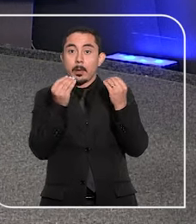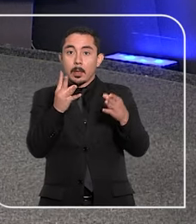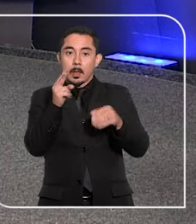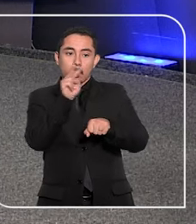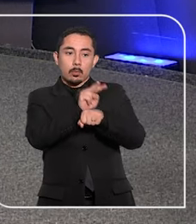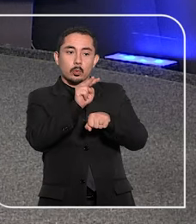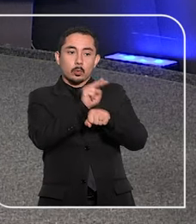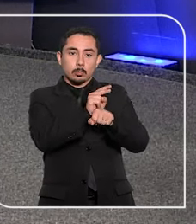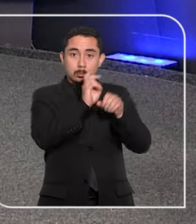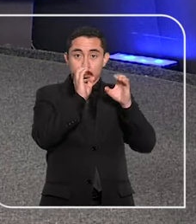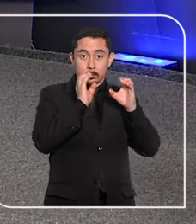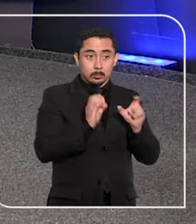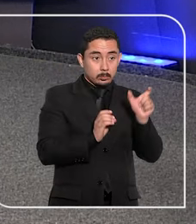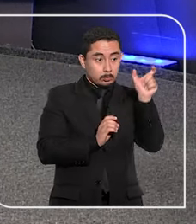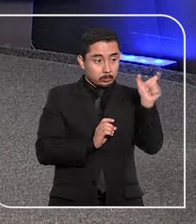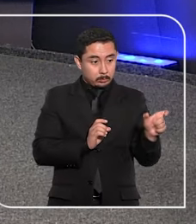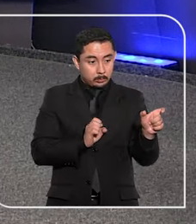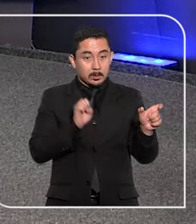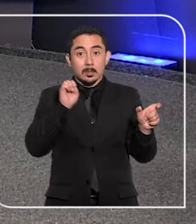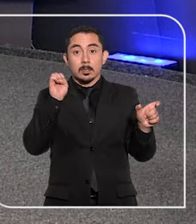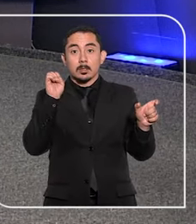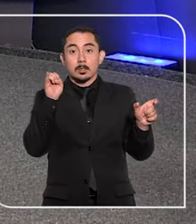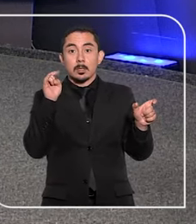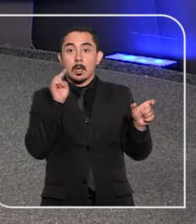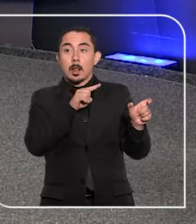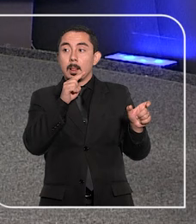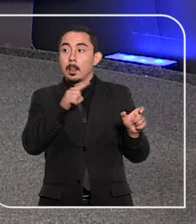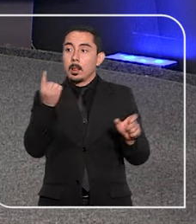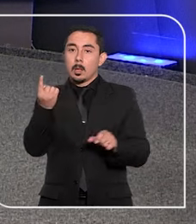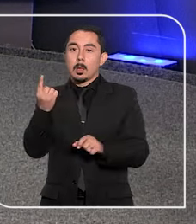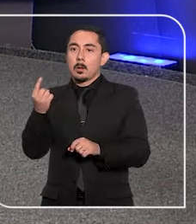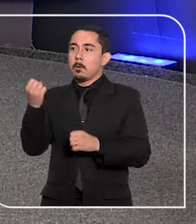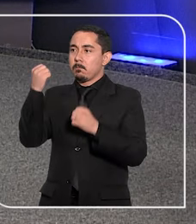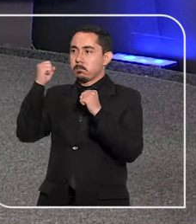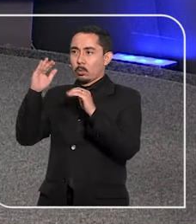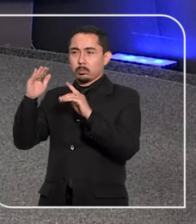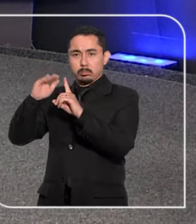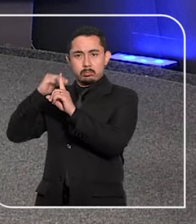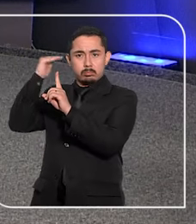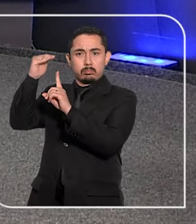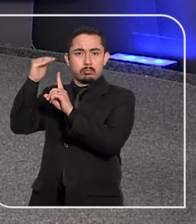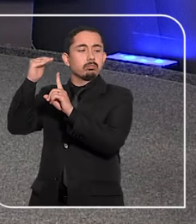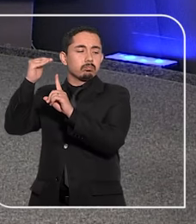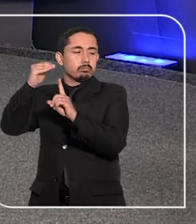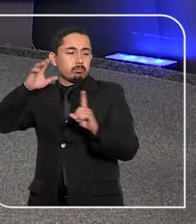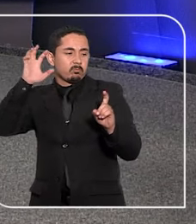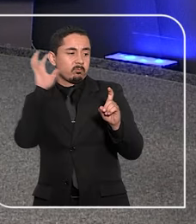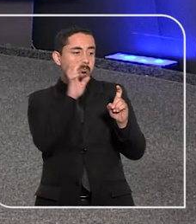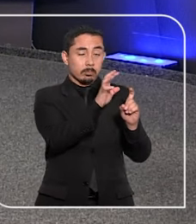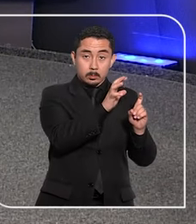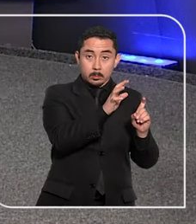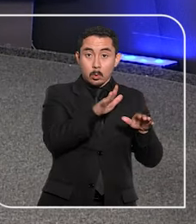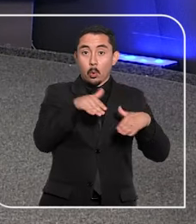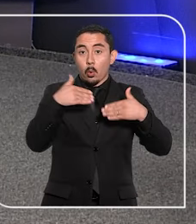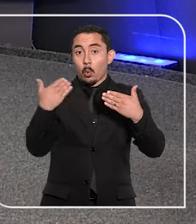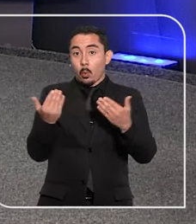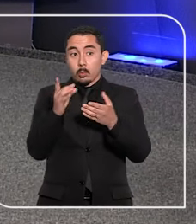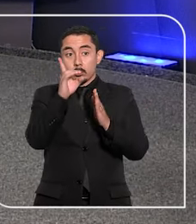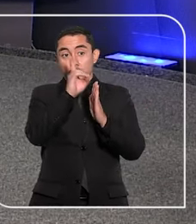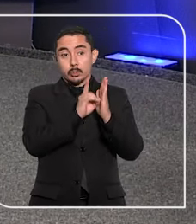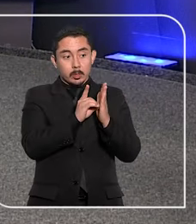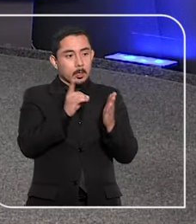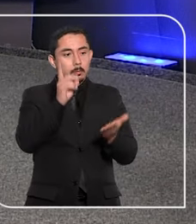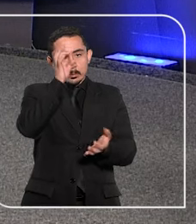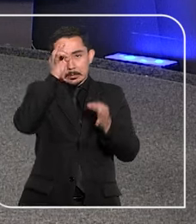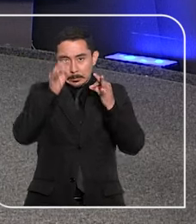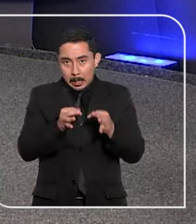para proteger o cidadão contra abuso de poder ou ilegalidade praticada por autoridade pública quando há